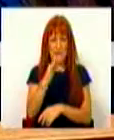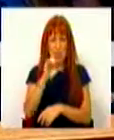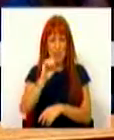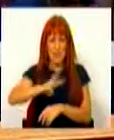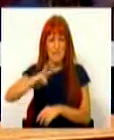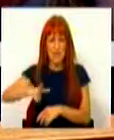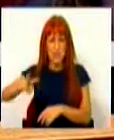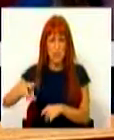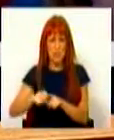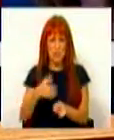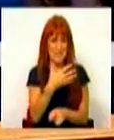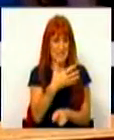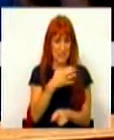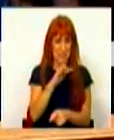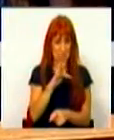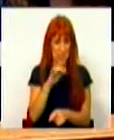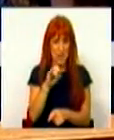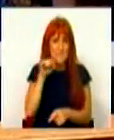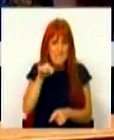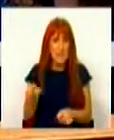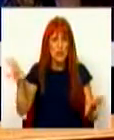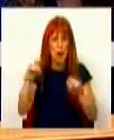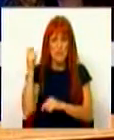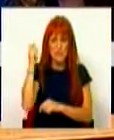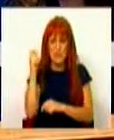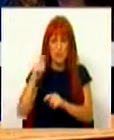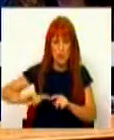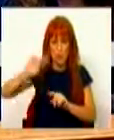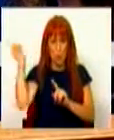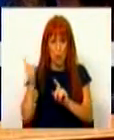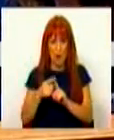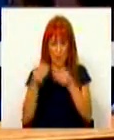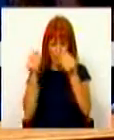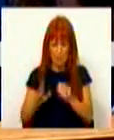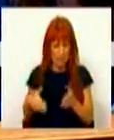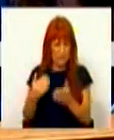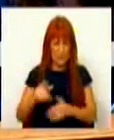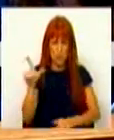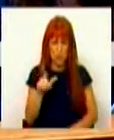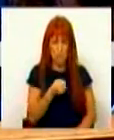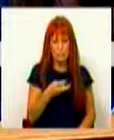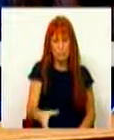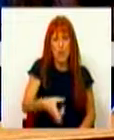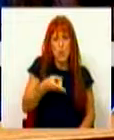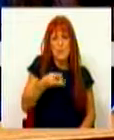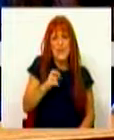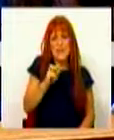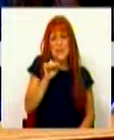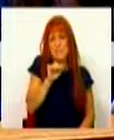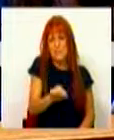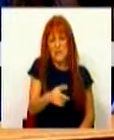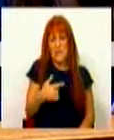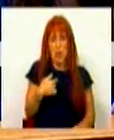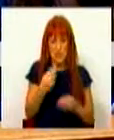novas pensões por ano, processámos até julho 93 mil, ou seja,